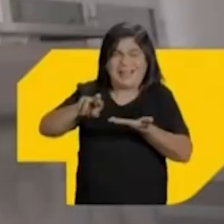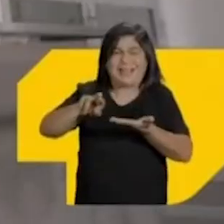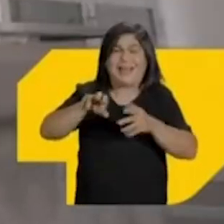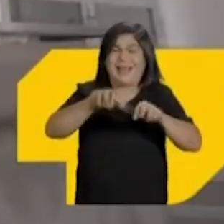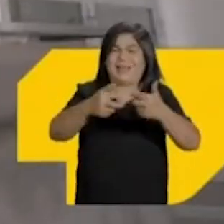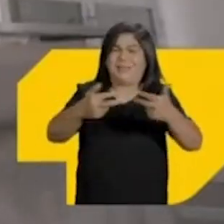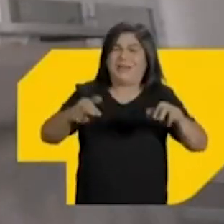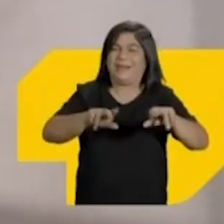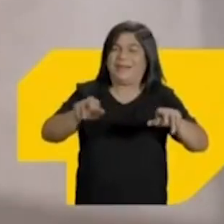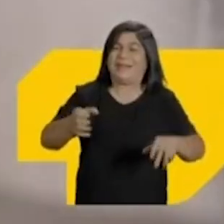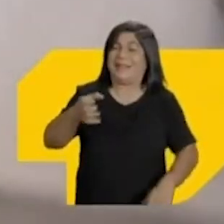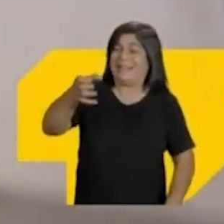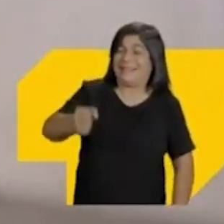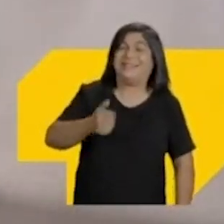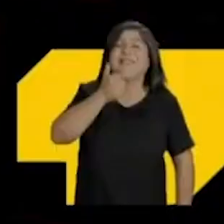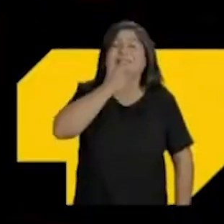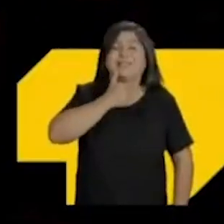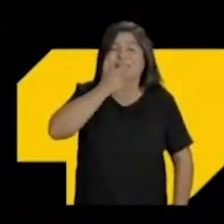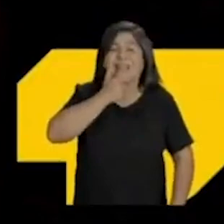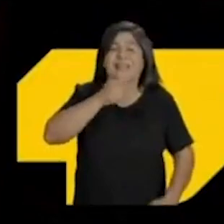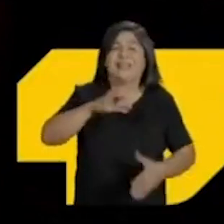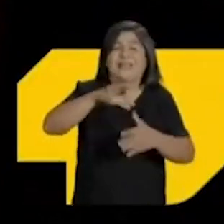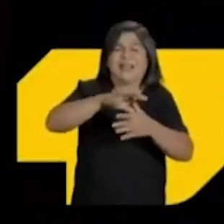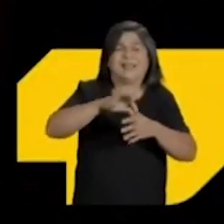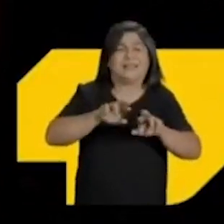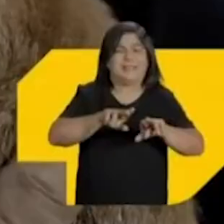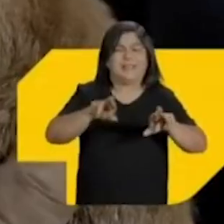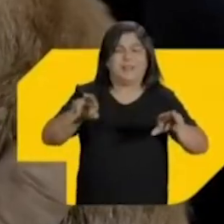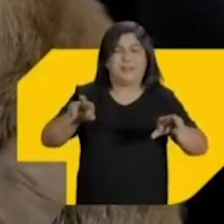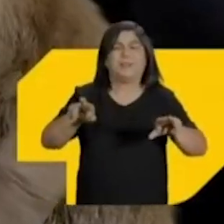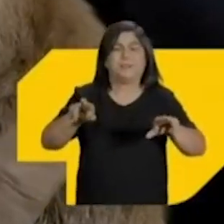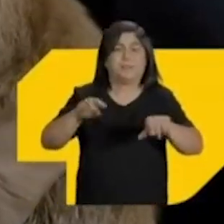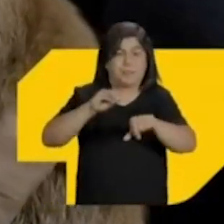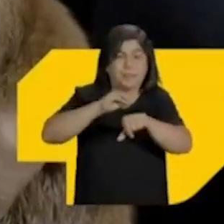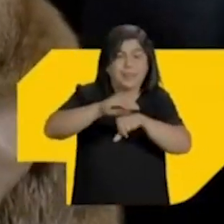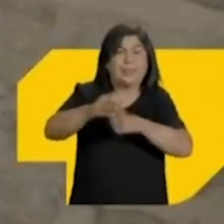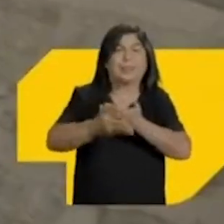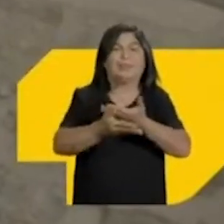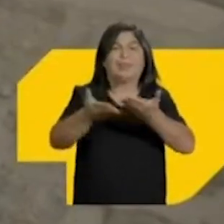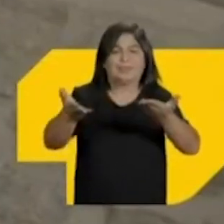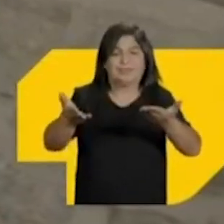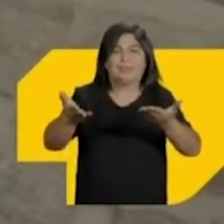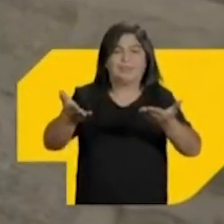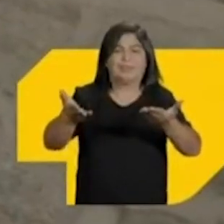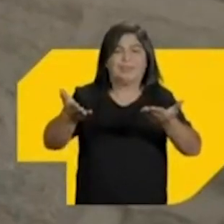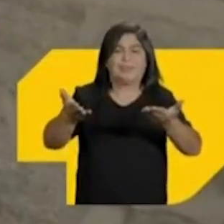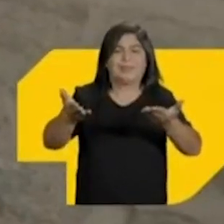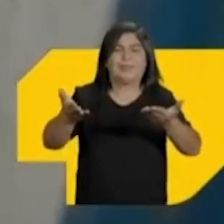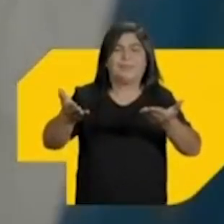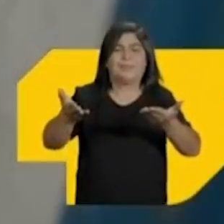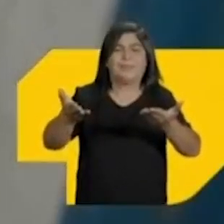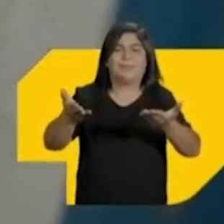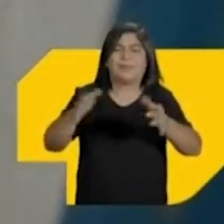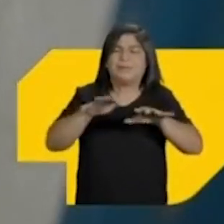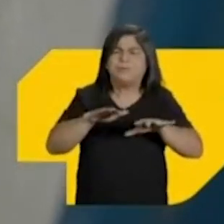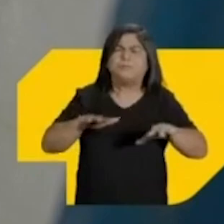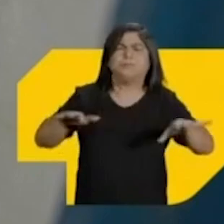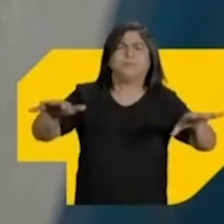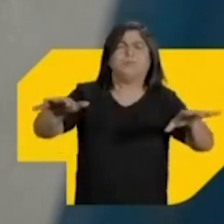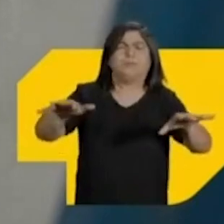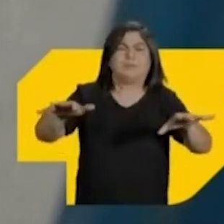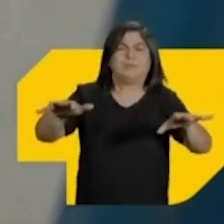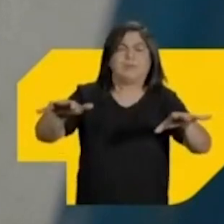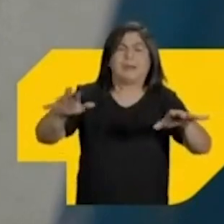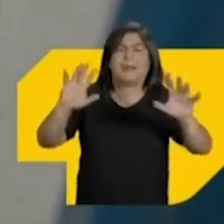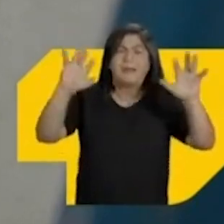e os derivados desses animais, leite, queijo, carne e genética. O que eu poderia contribuir para os colegas produtores